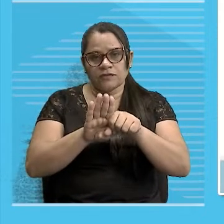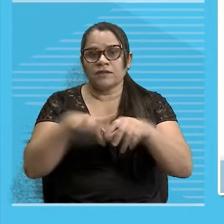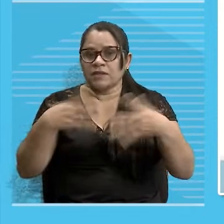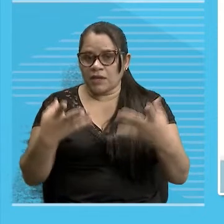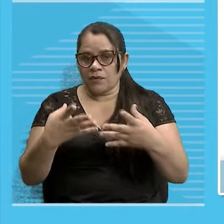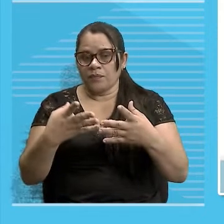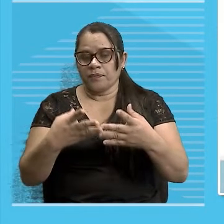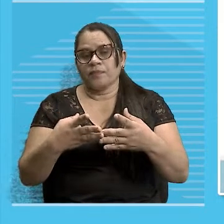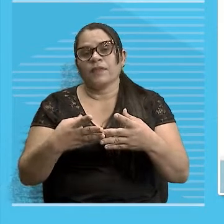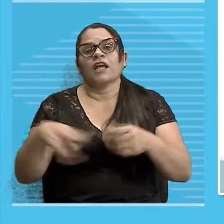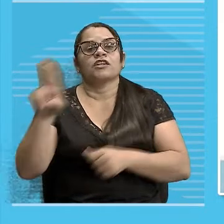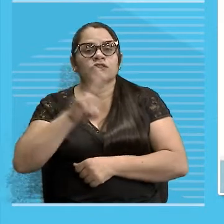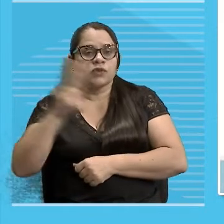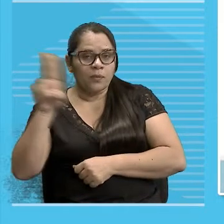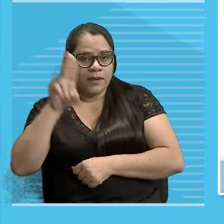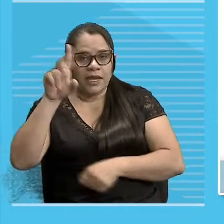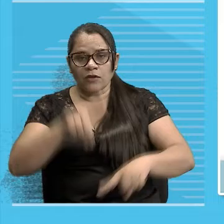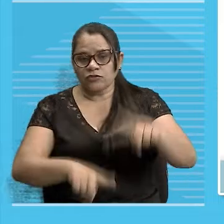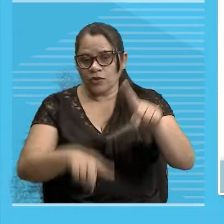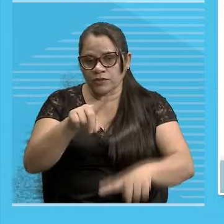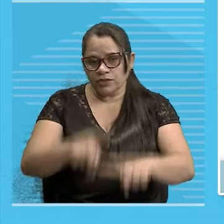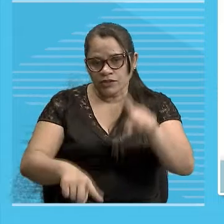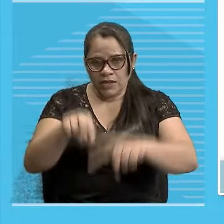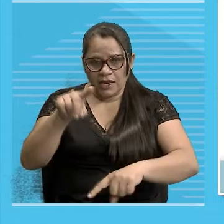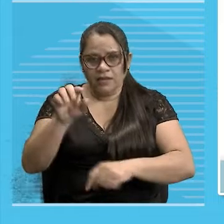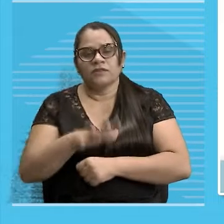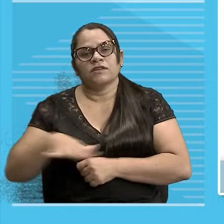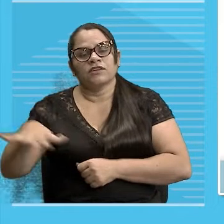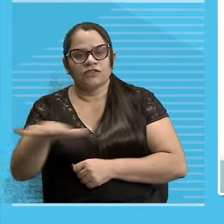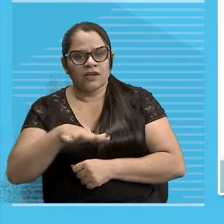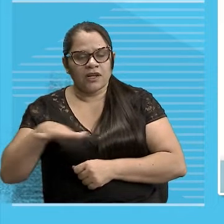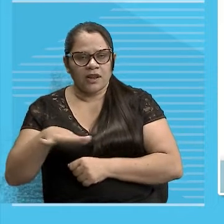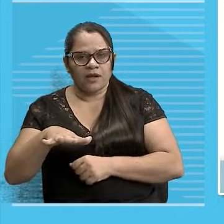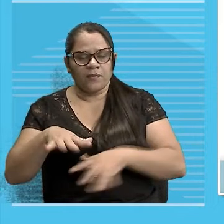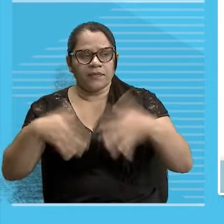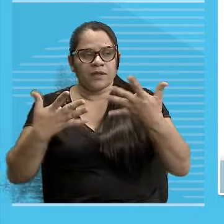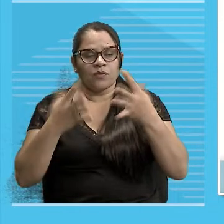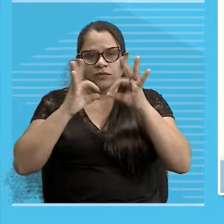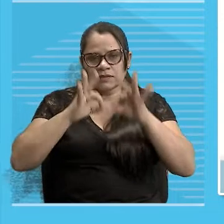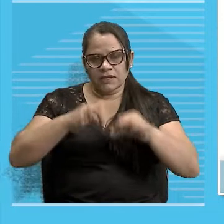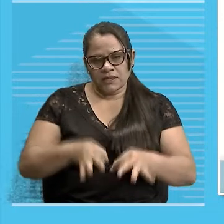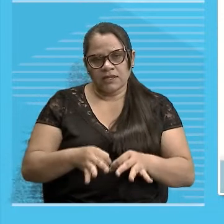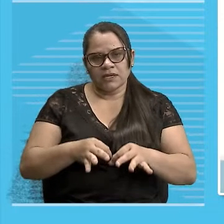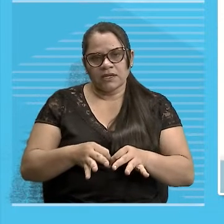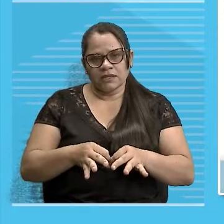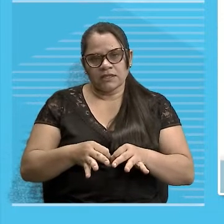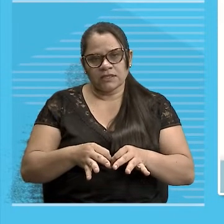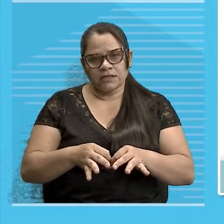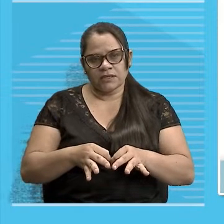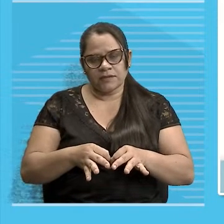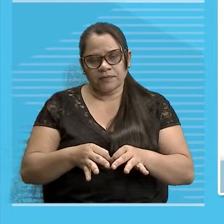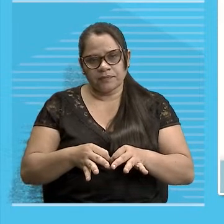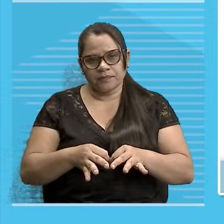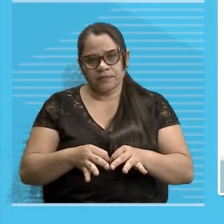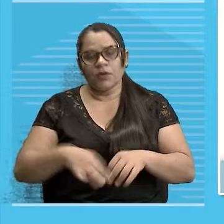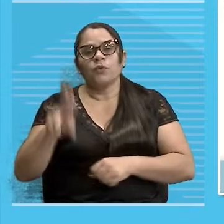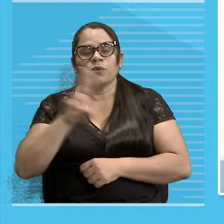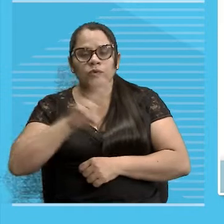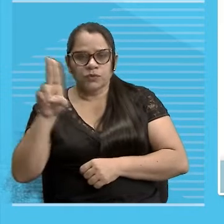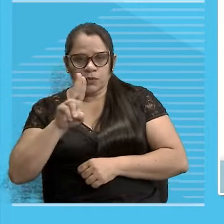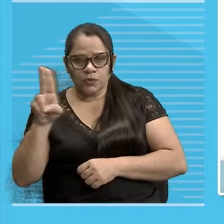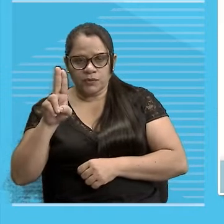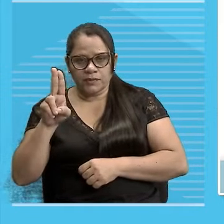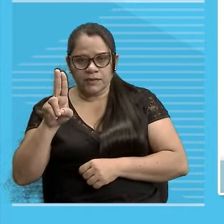conhece que tem nome Com certeza esse nome Ele é propiciado Ele é